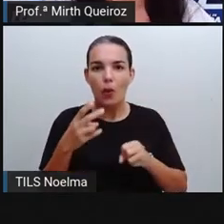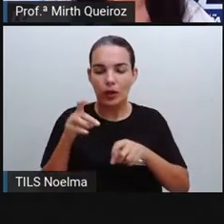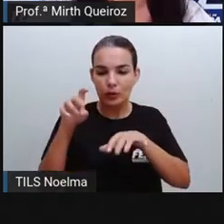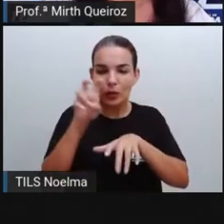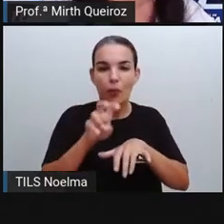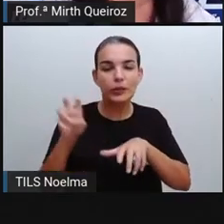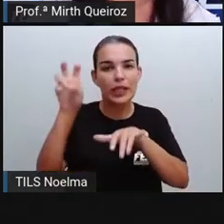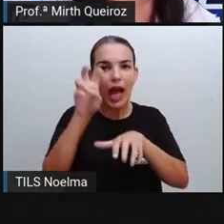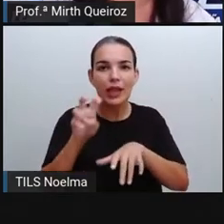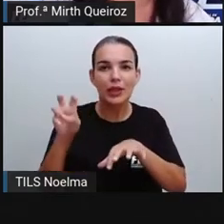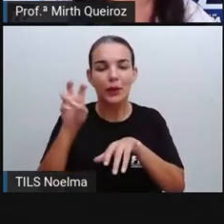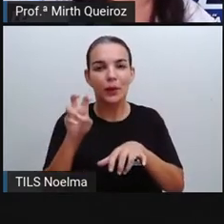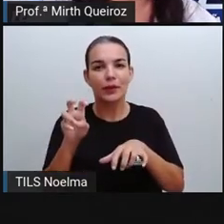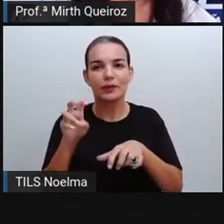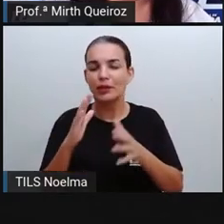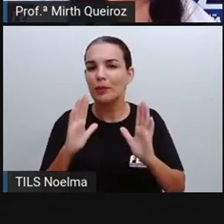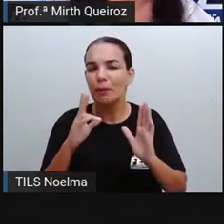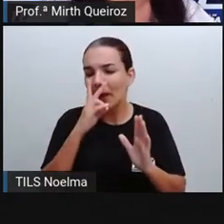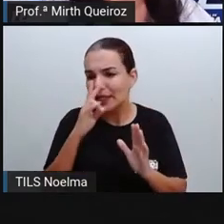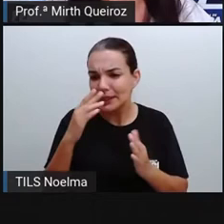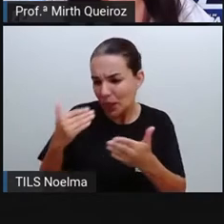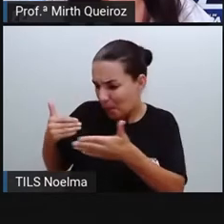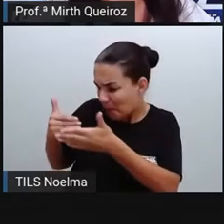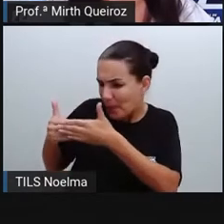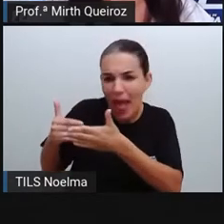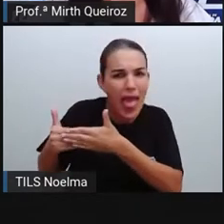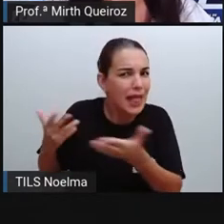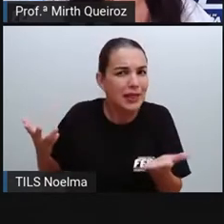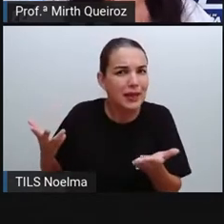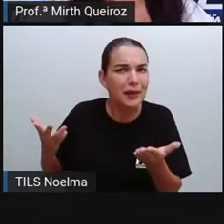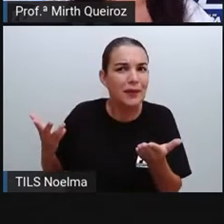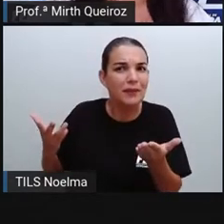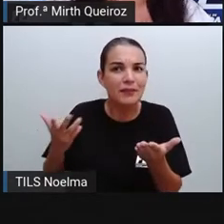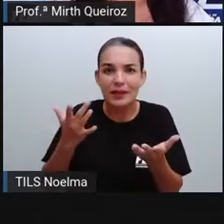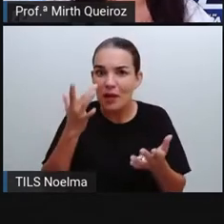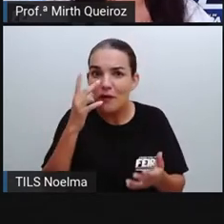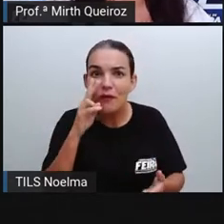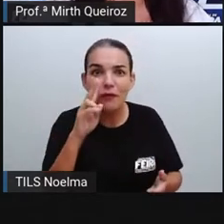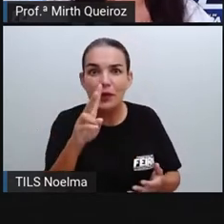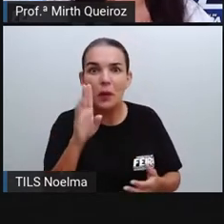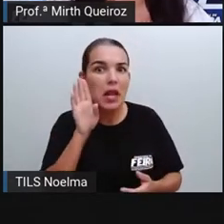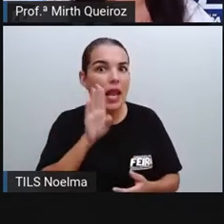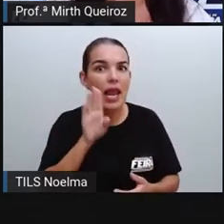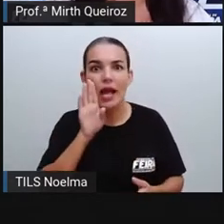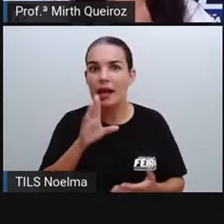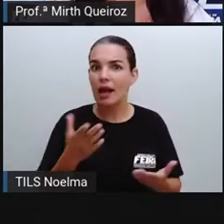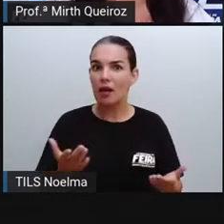diretamente, como se estivesse lá junto com a pessoa. Olha que interessante, né?